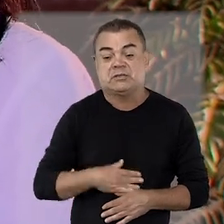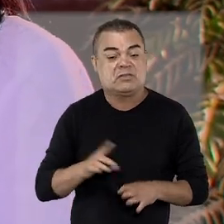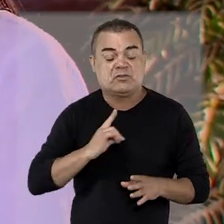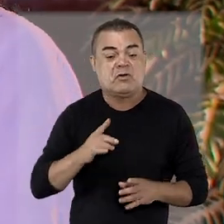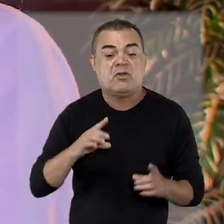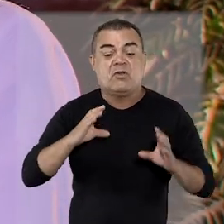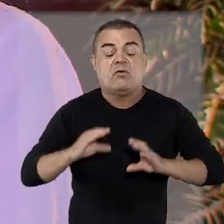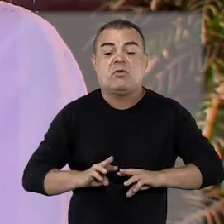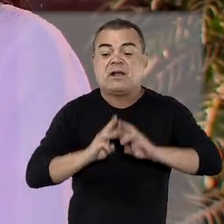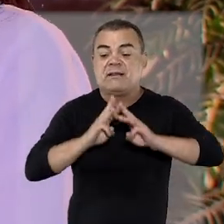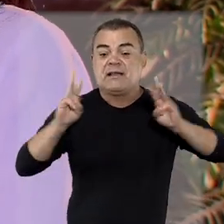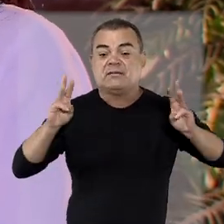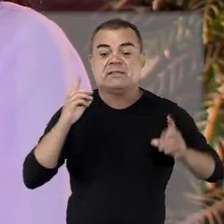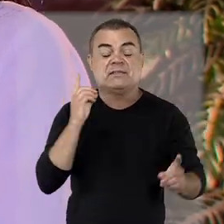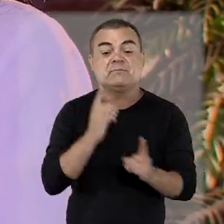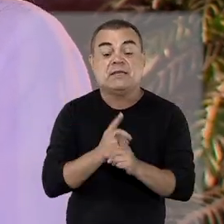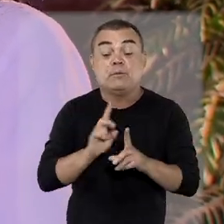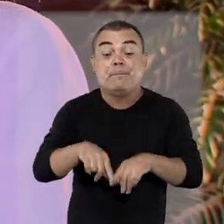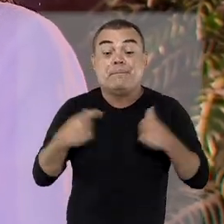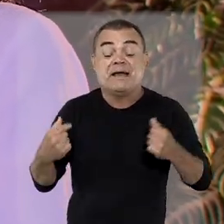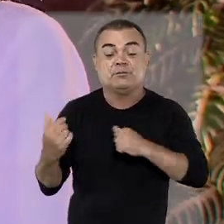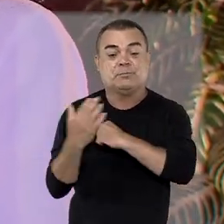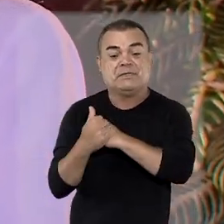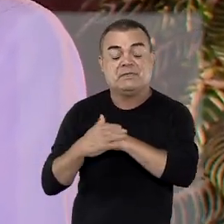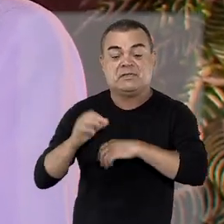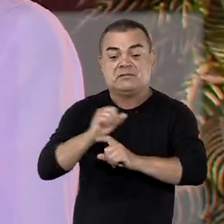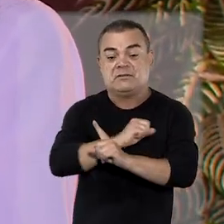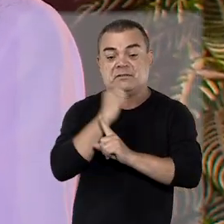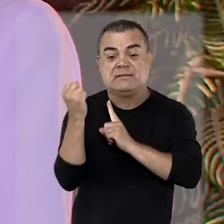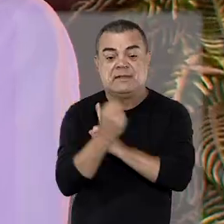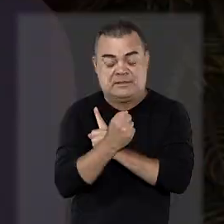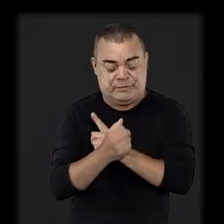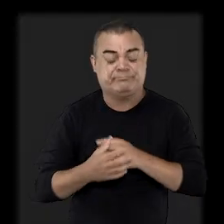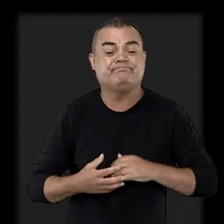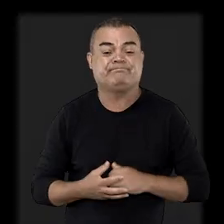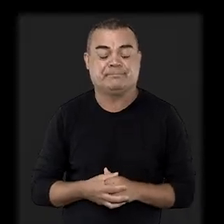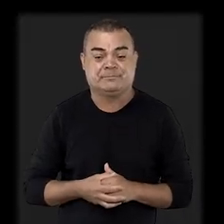CNJ, mas um canal de atendimento. Era uma demanda da sociedade.